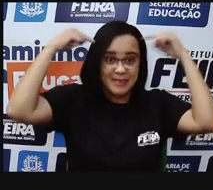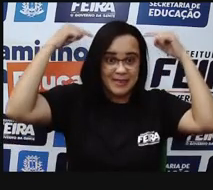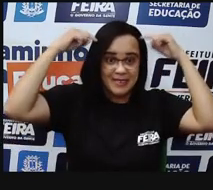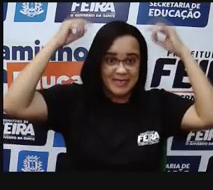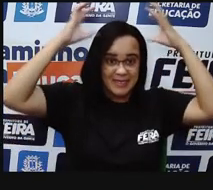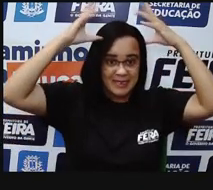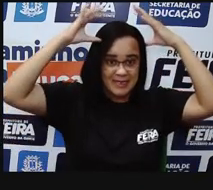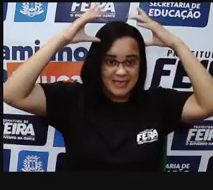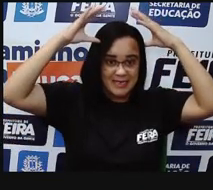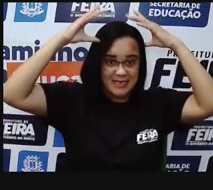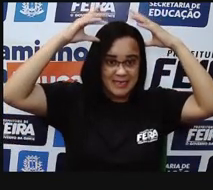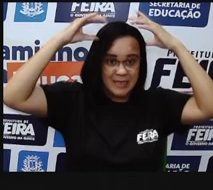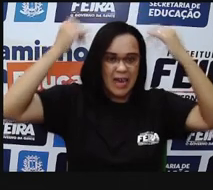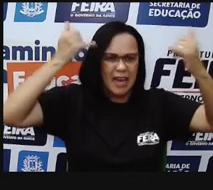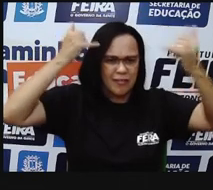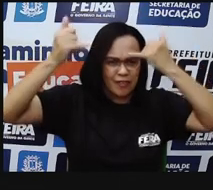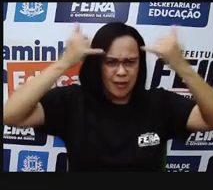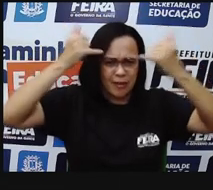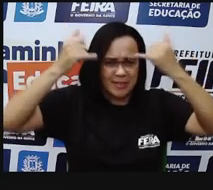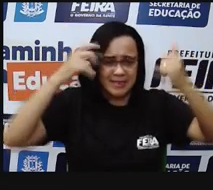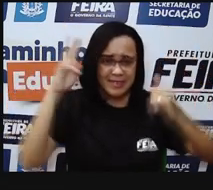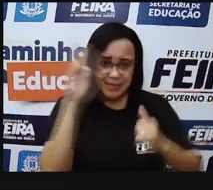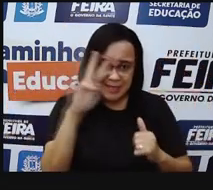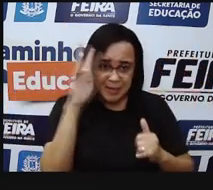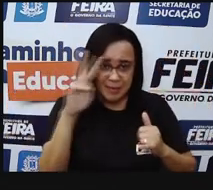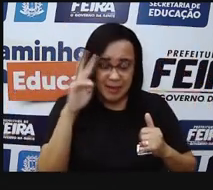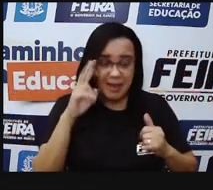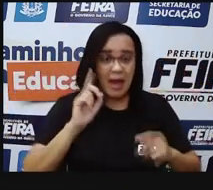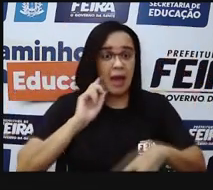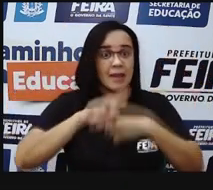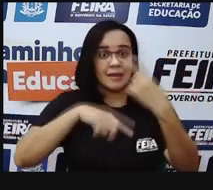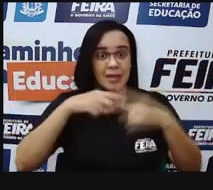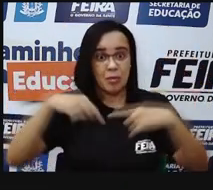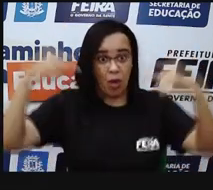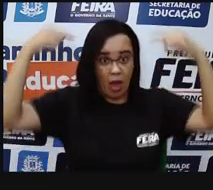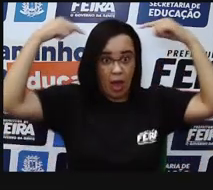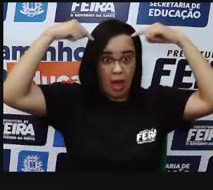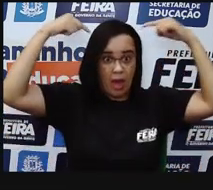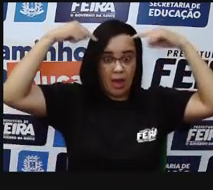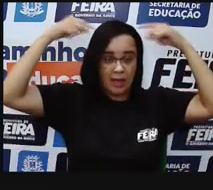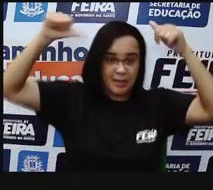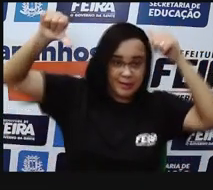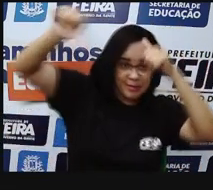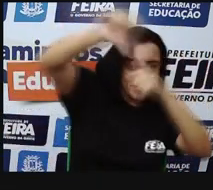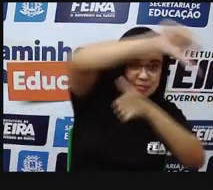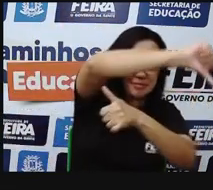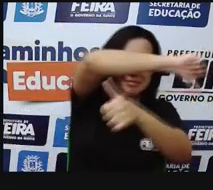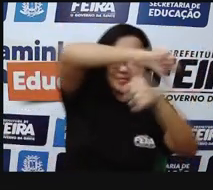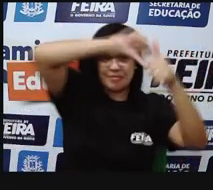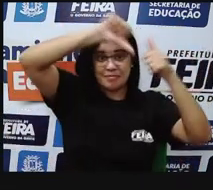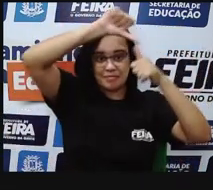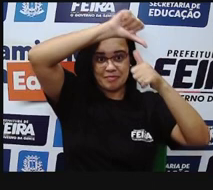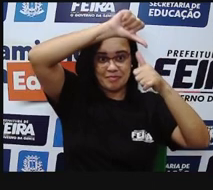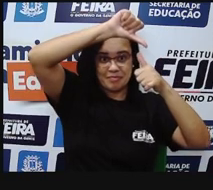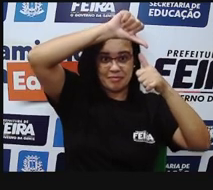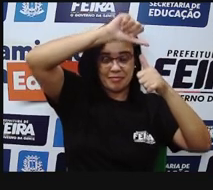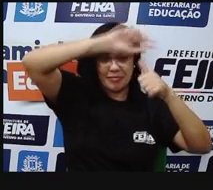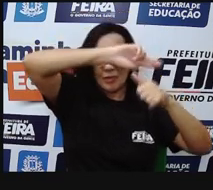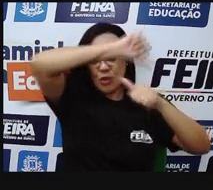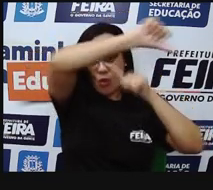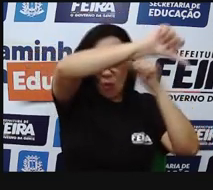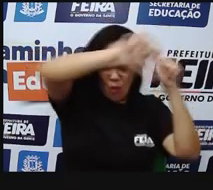assim, né? A imagem faz com que a gente enxergue num sentido direto, né? E não invertir. Tá bom?